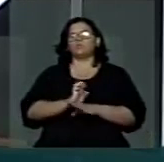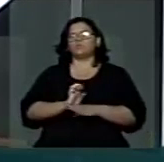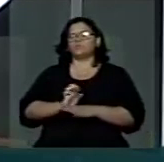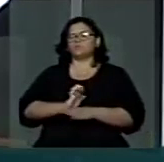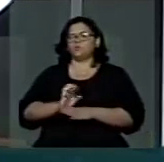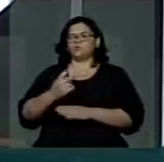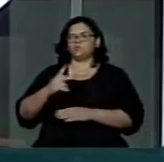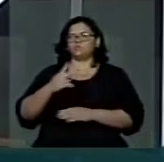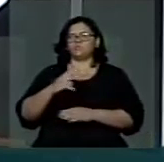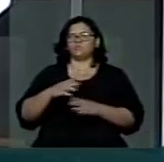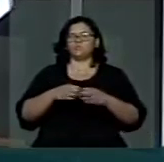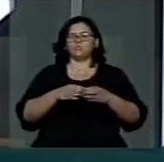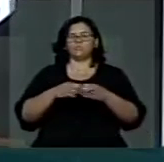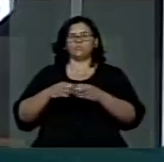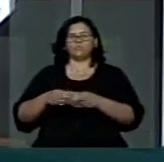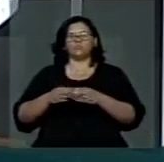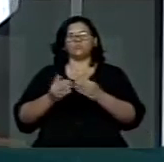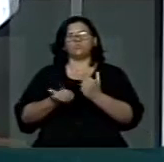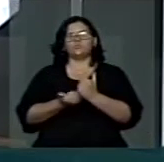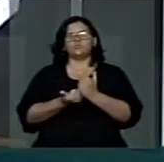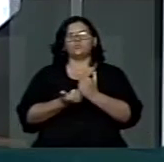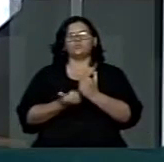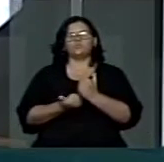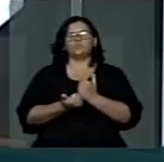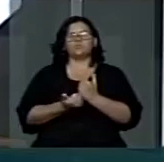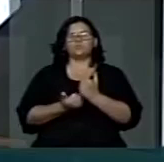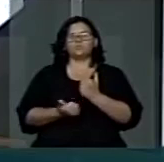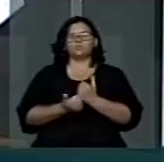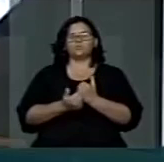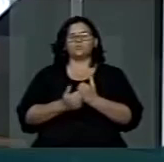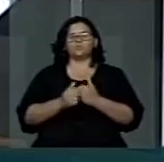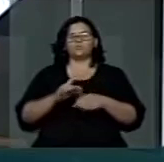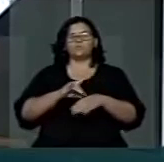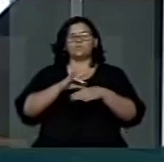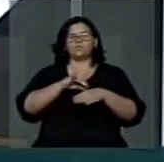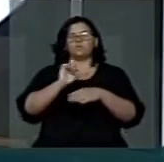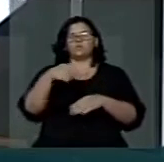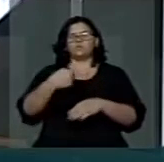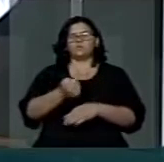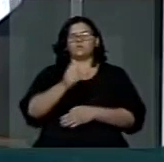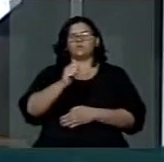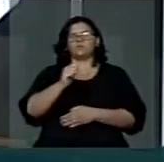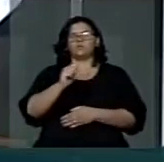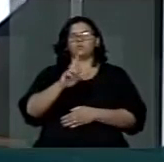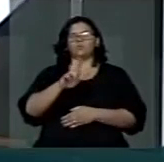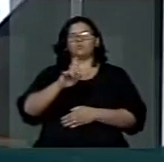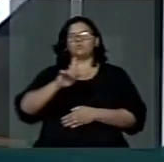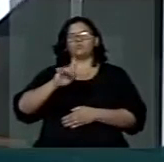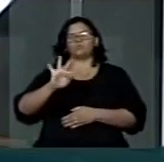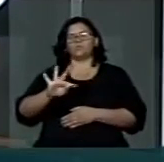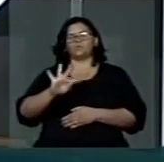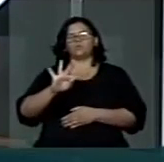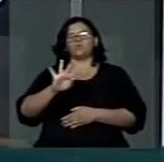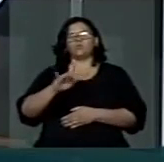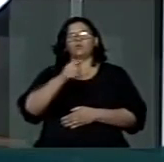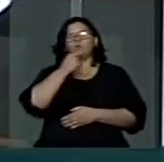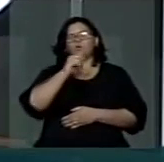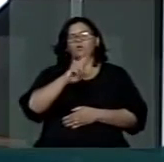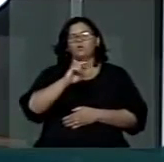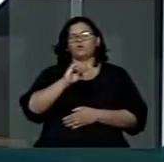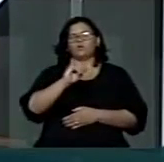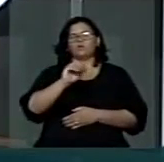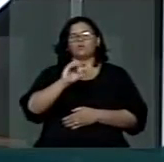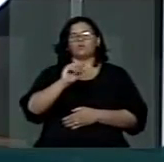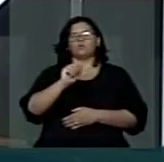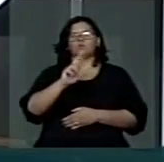dirigentes sindicais, liderada pelo presidente da União Geral dos Trabalhadores, a UGT, o senhor Ricardo Patá,